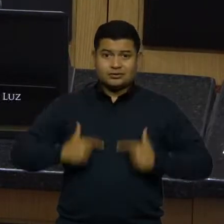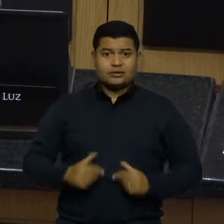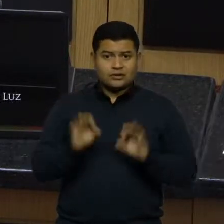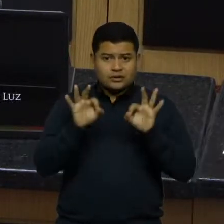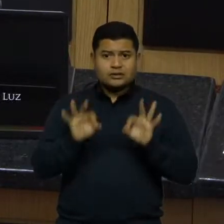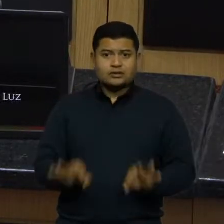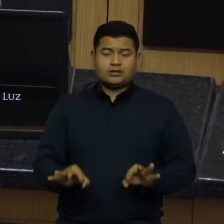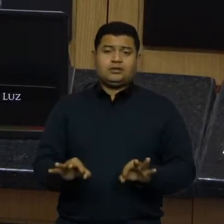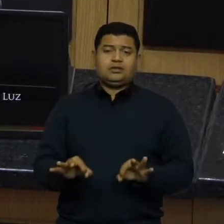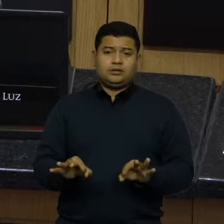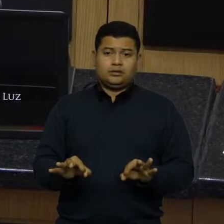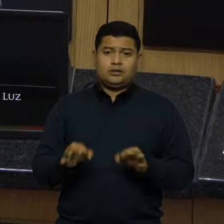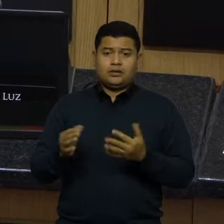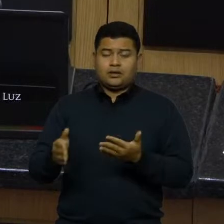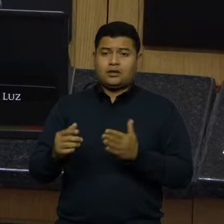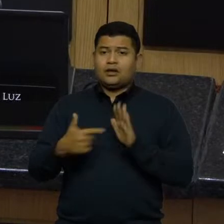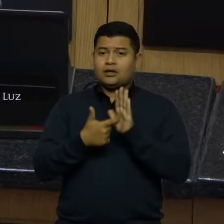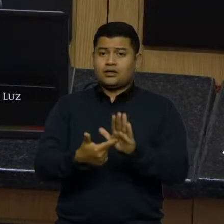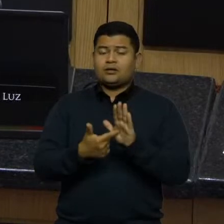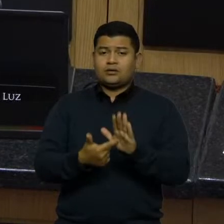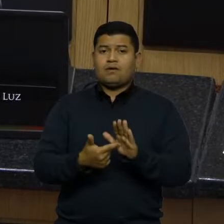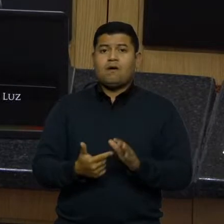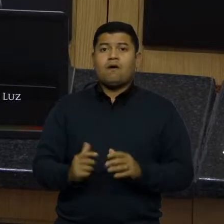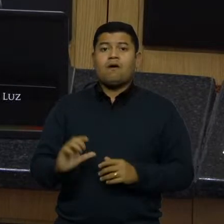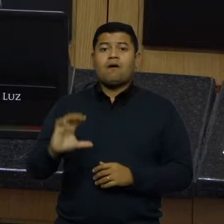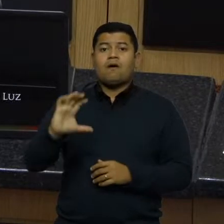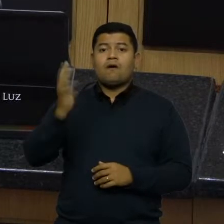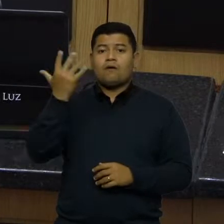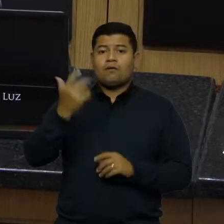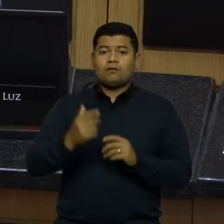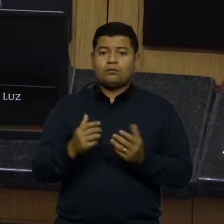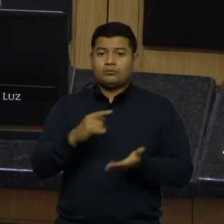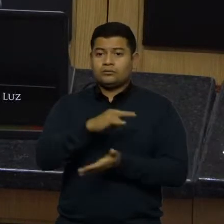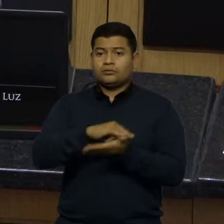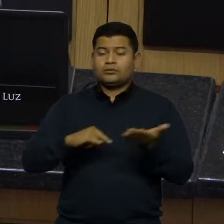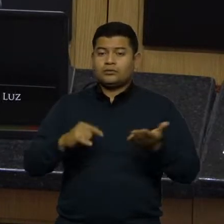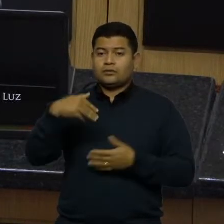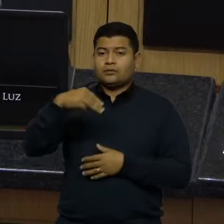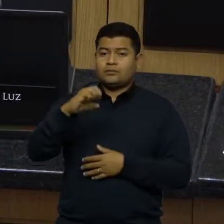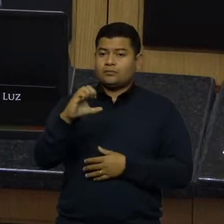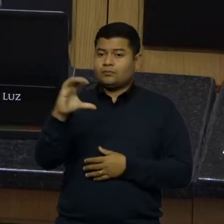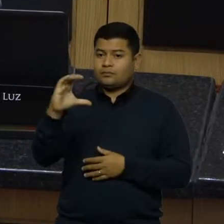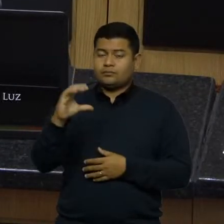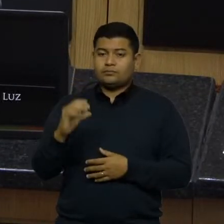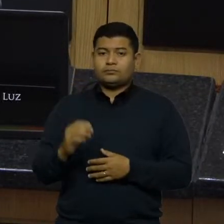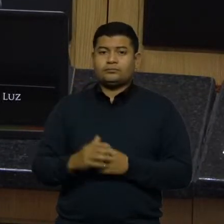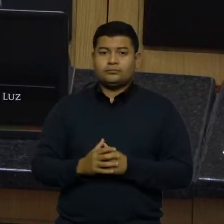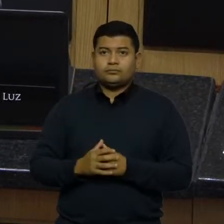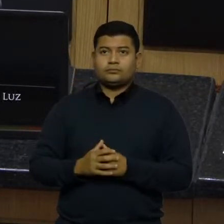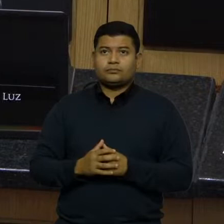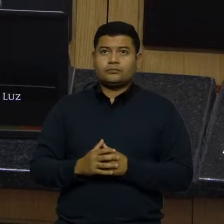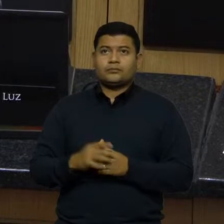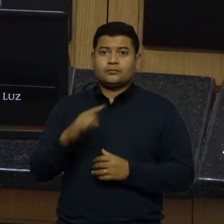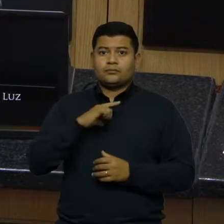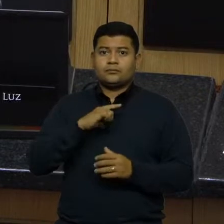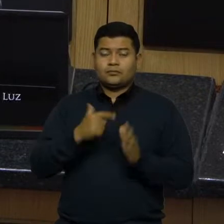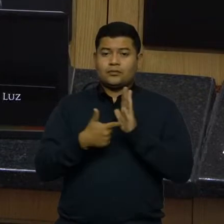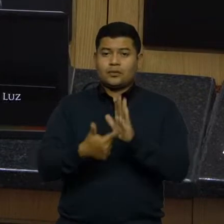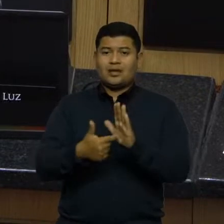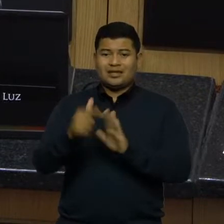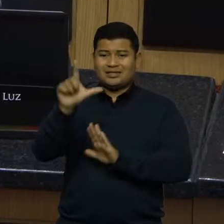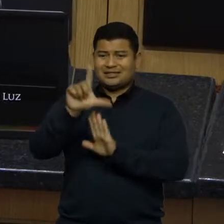dessas decisões, dessas indicações. Olha o que diz o documento do MEC. Aponta uma extensa lista de